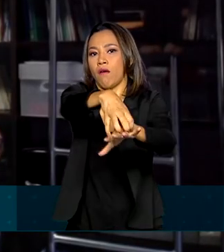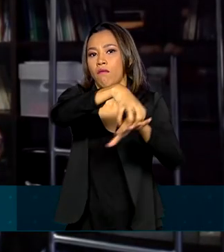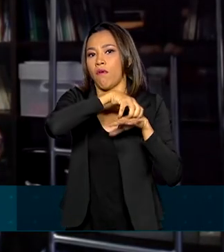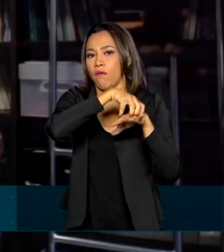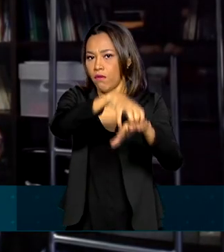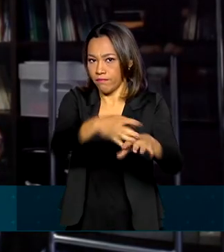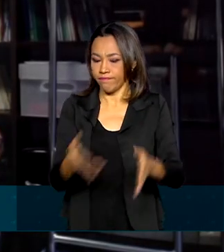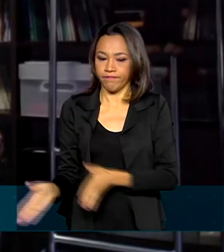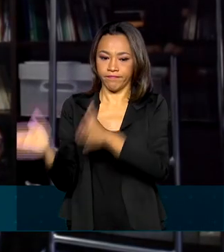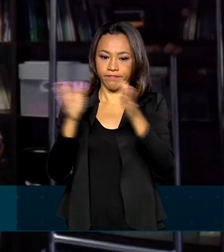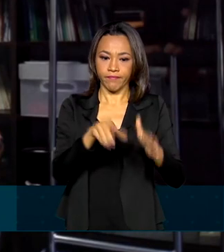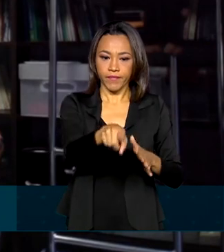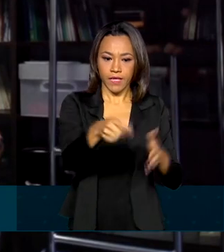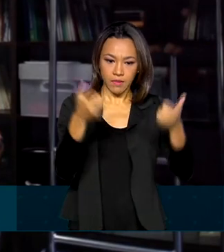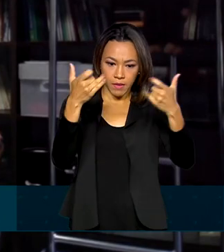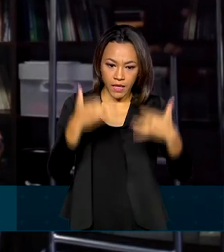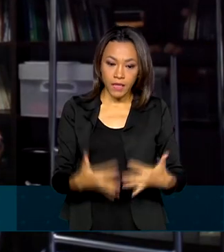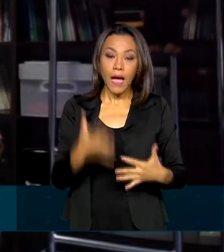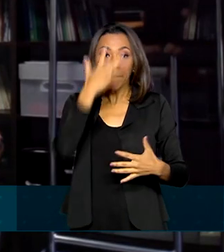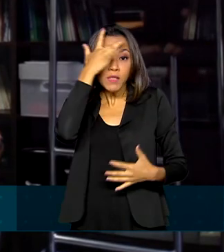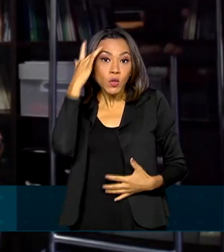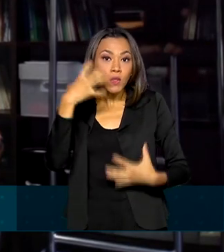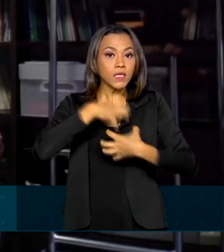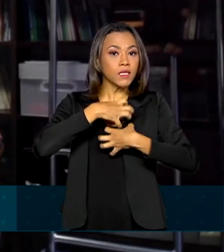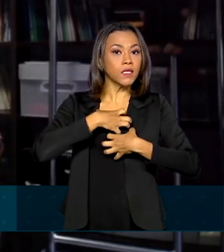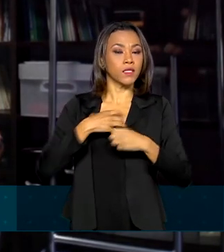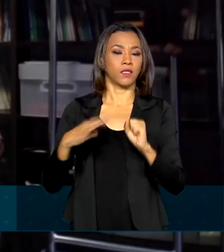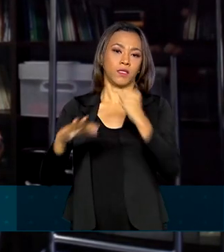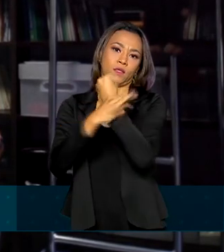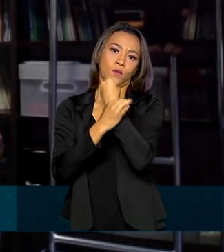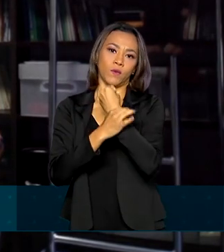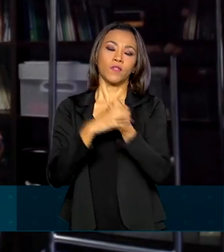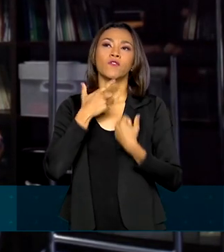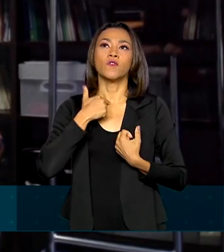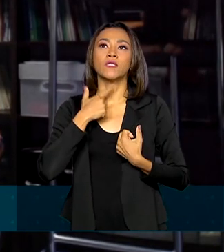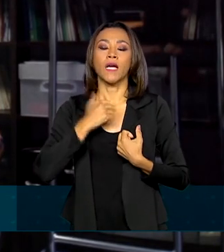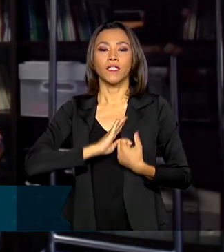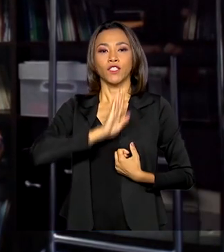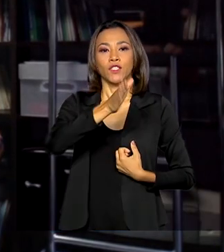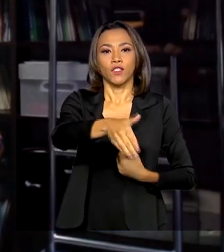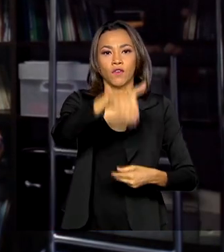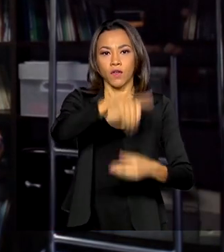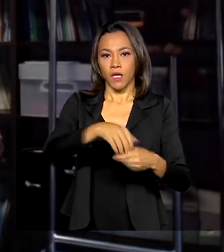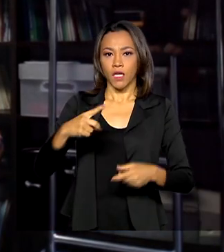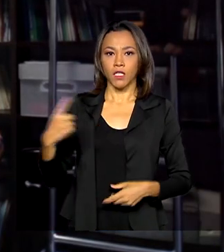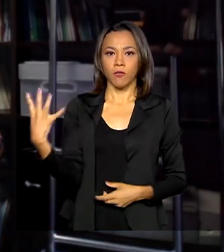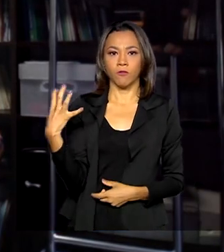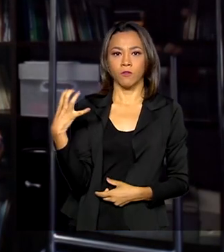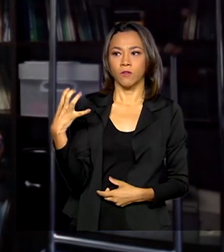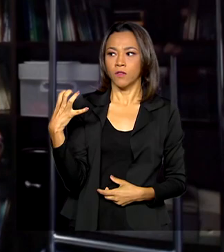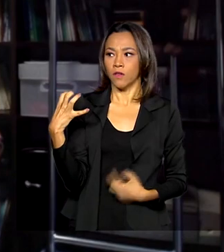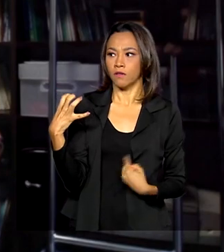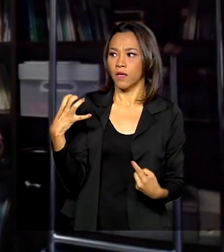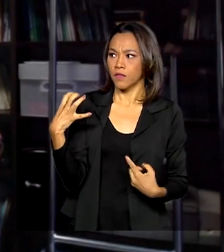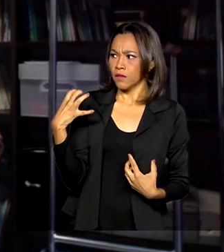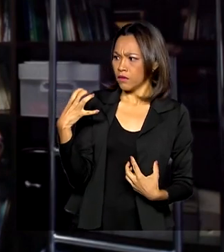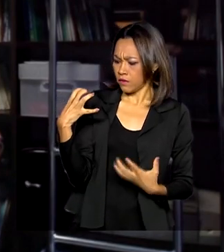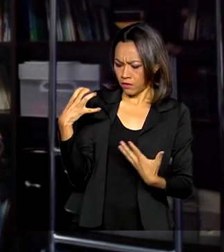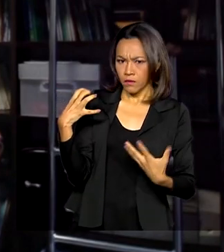cidadão tem que se sentir seguro, tem que se sentir motivado a votar e não ameaçado, de modo que seu voto não se transforme numa